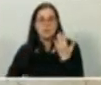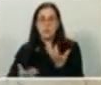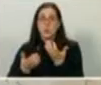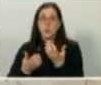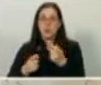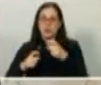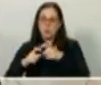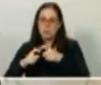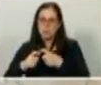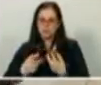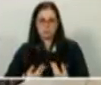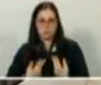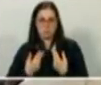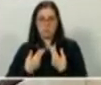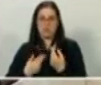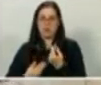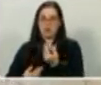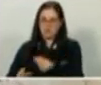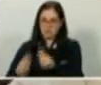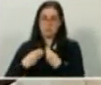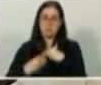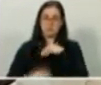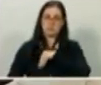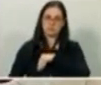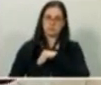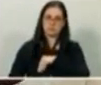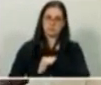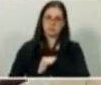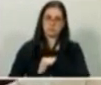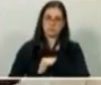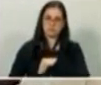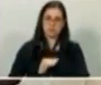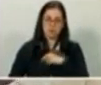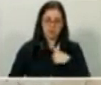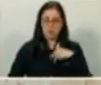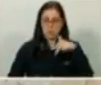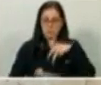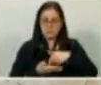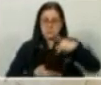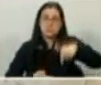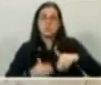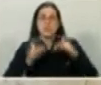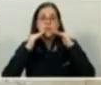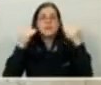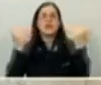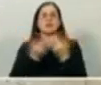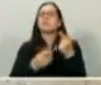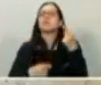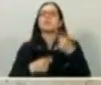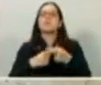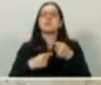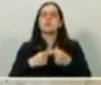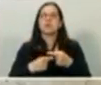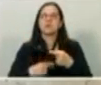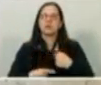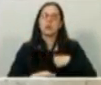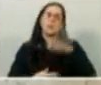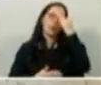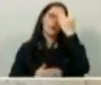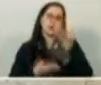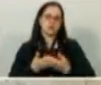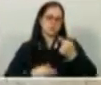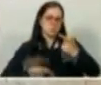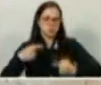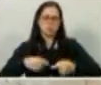doentes, é ali que eu tiro o meu sustento. E a Câmara, eu estou aqui por quê? Porque eu acredito que fazer política bem feita,